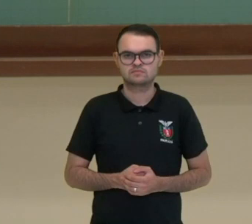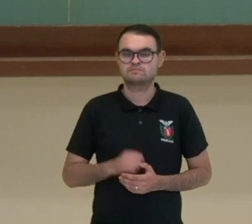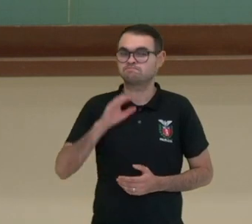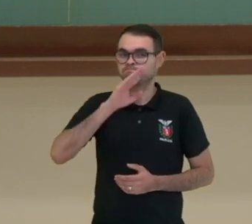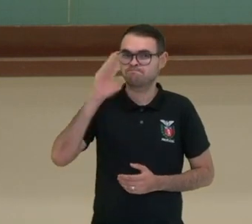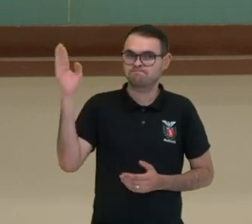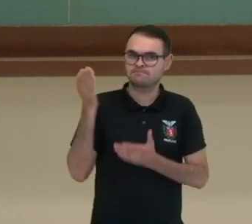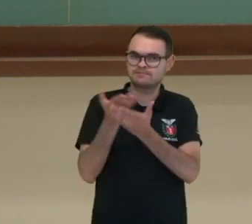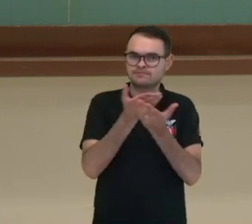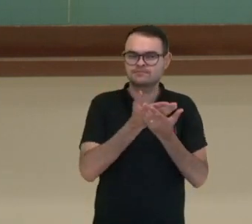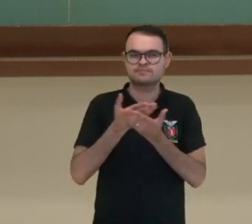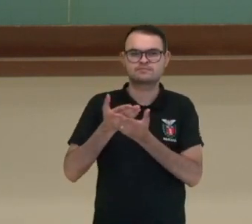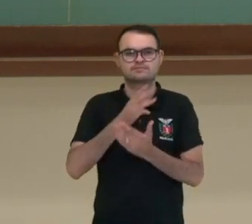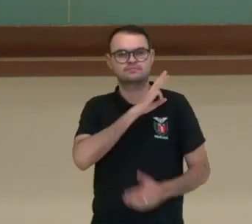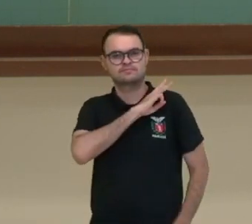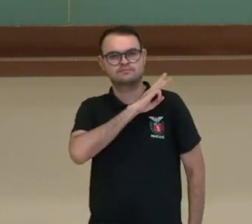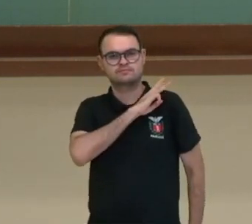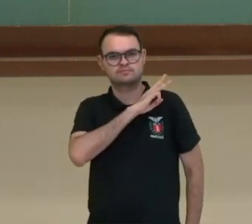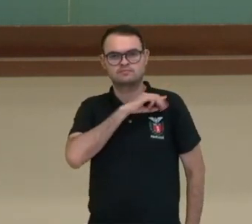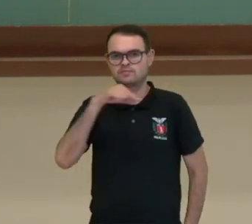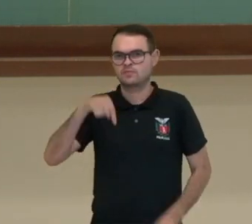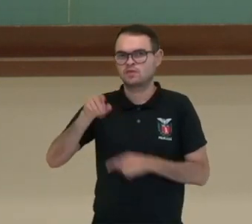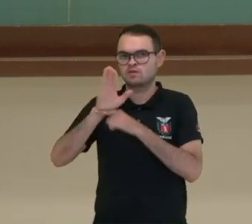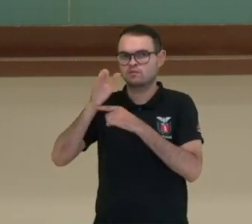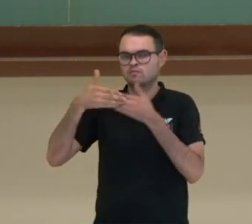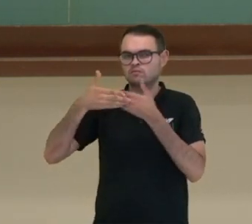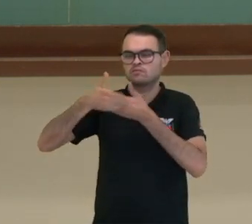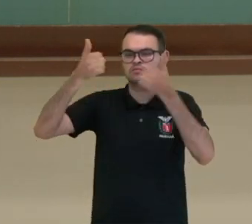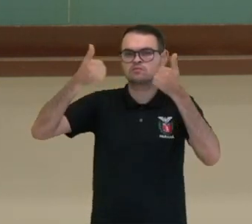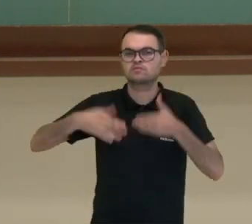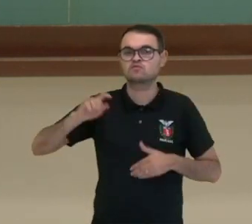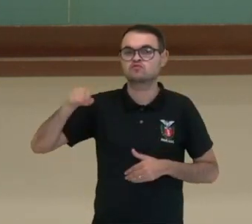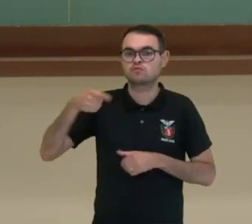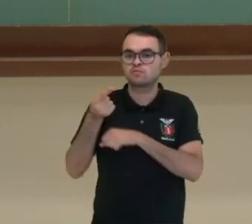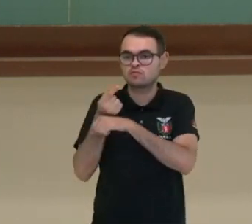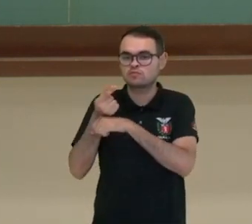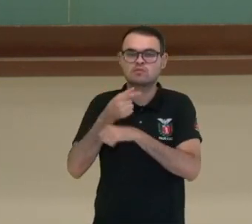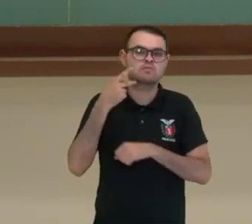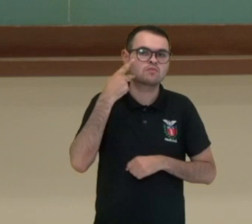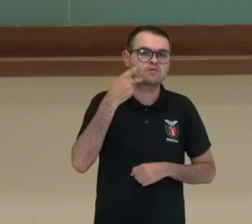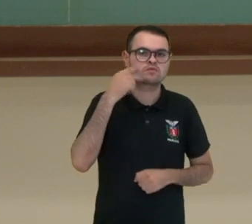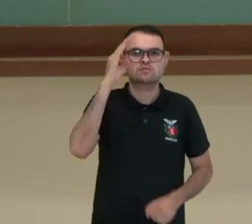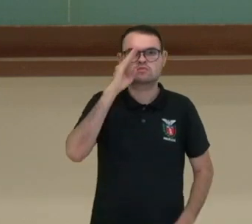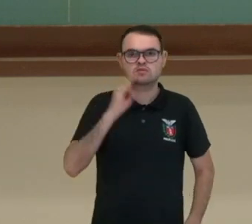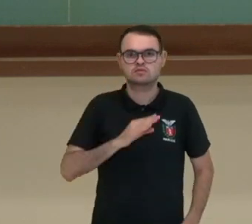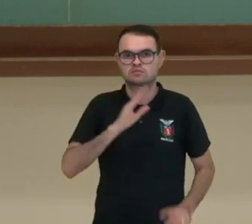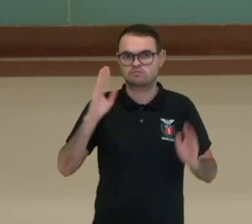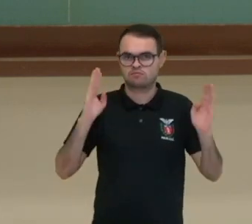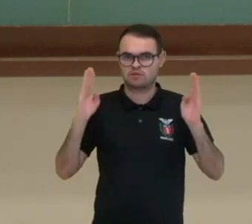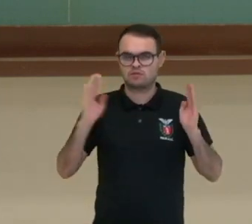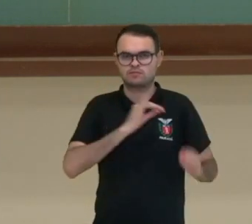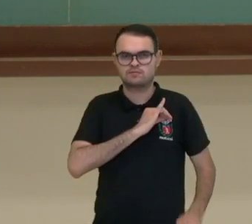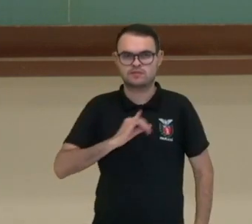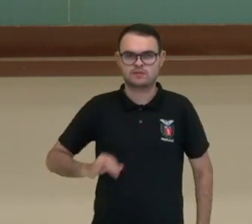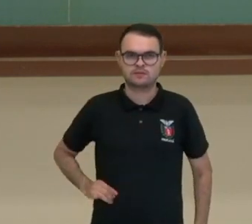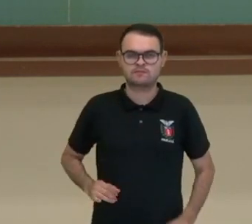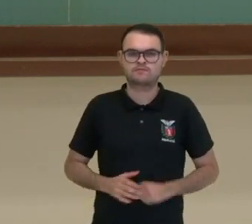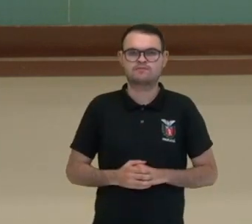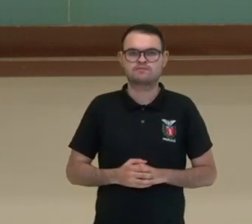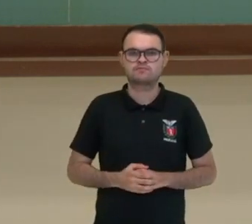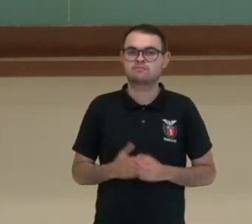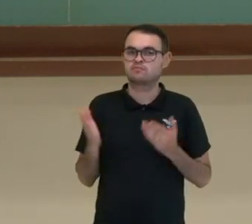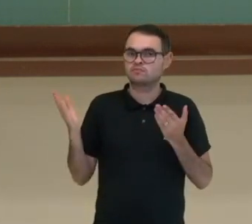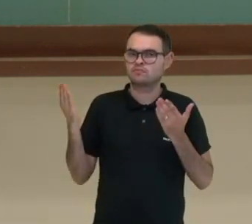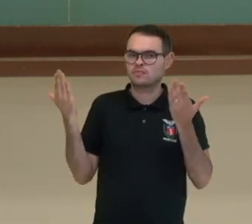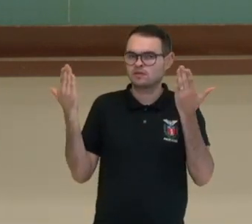Olá, estudante da terceira série. Nesse vídeo vamos falar sobre economia e política do Brasil no período imperial. Vamos justamente